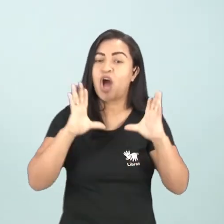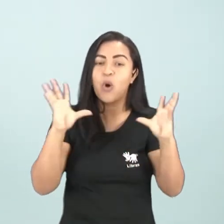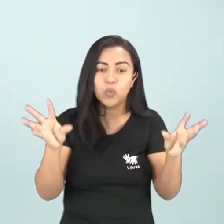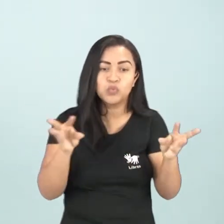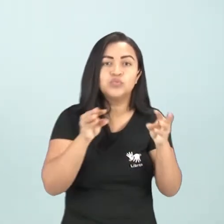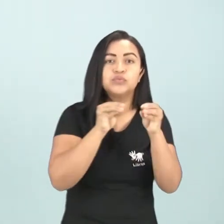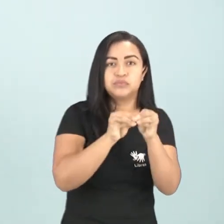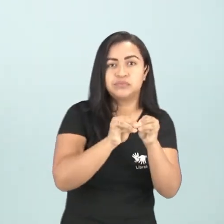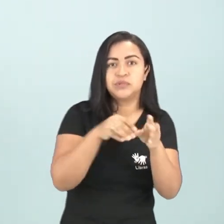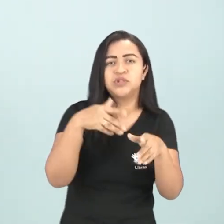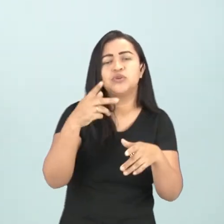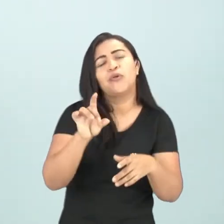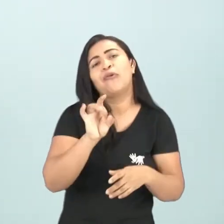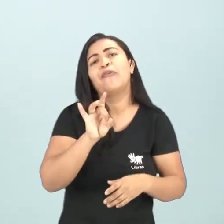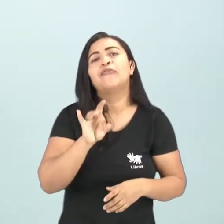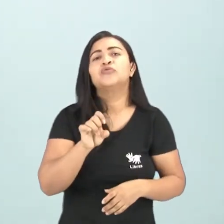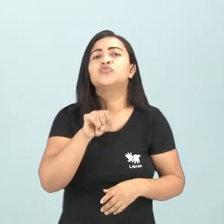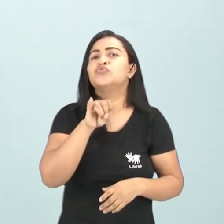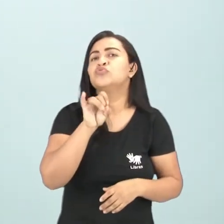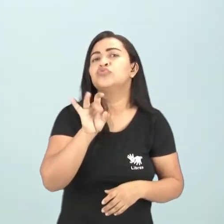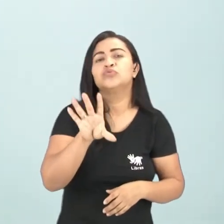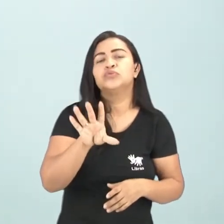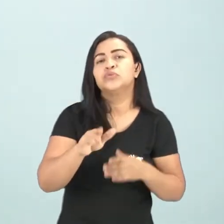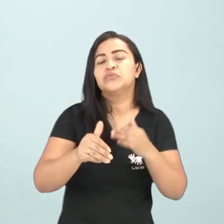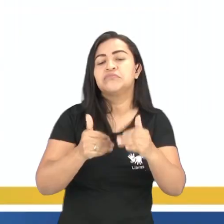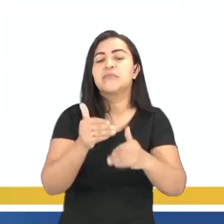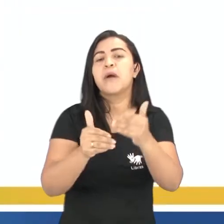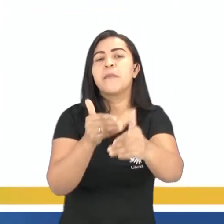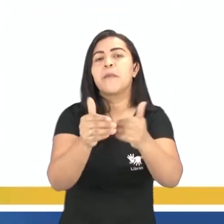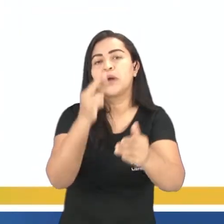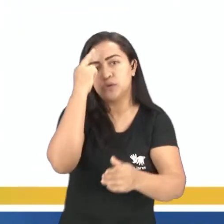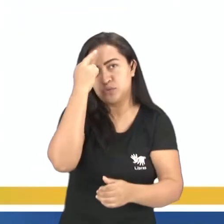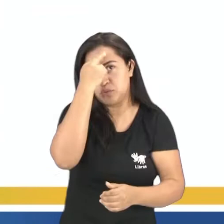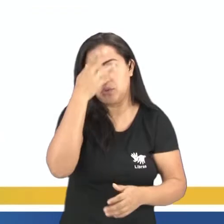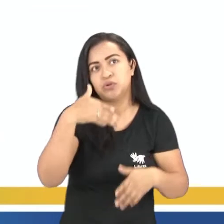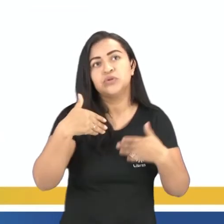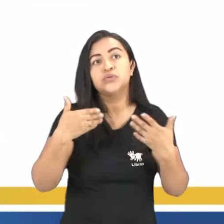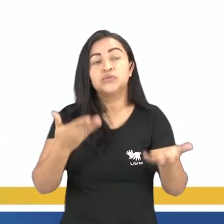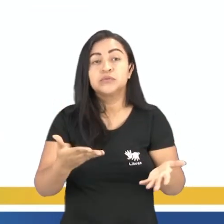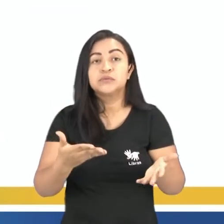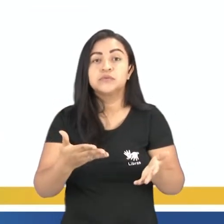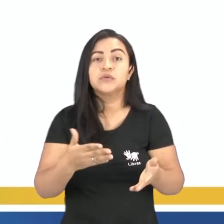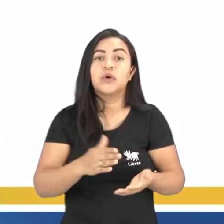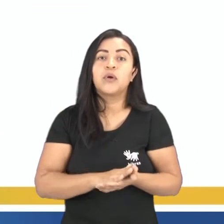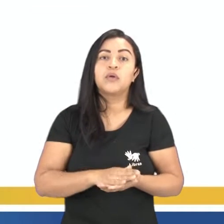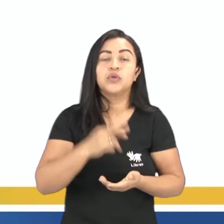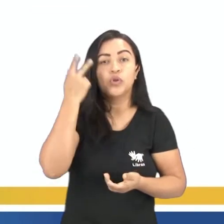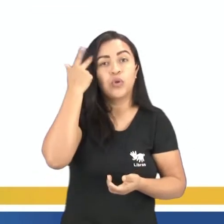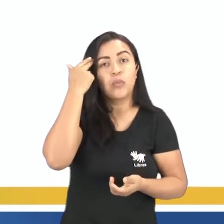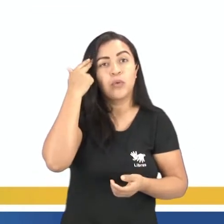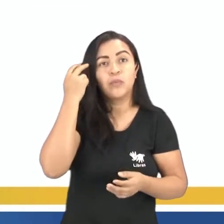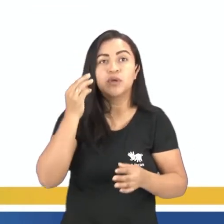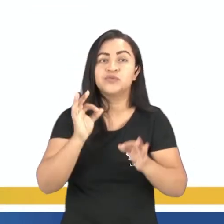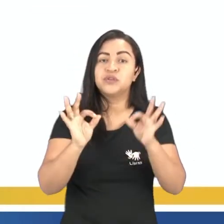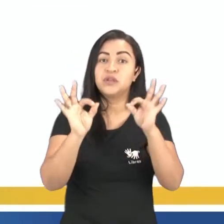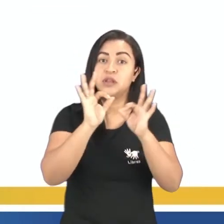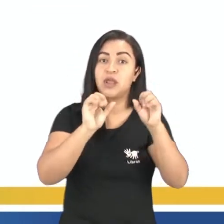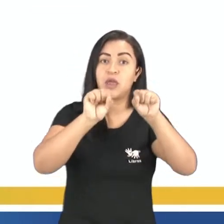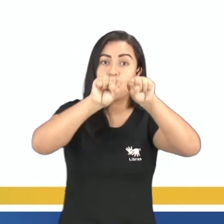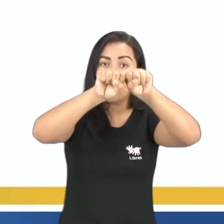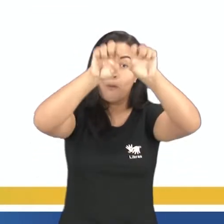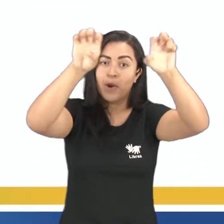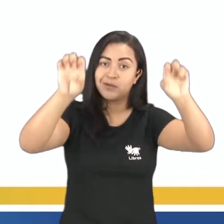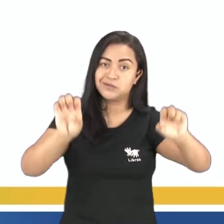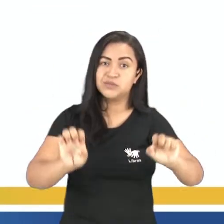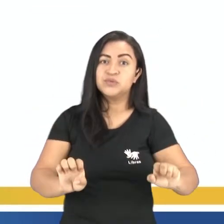você só desenrola a história. Convencionalmente, o enredo da narração, ele pode ser assim estruturado. Como é que a gente pode